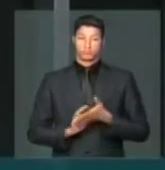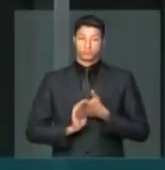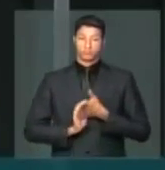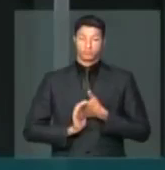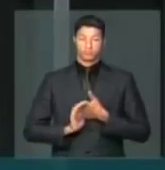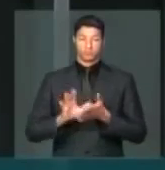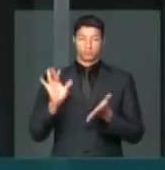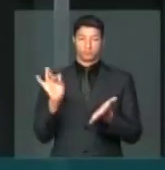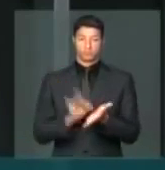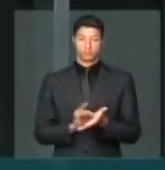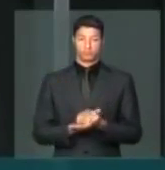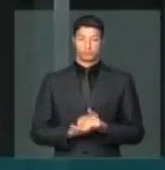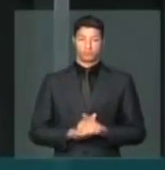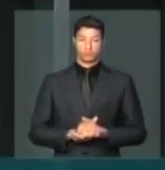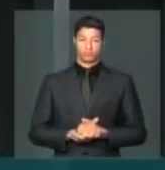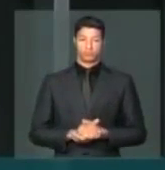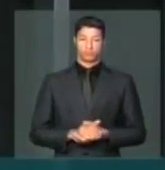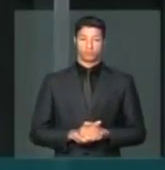devidamente